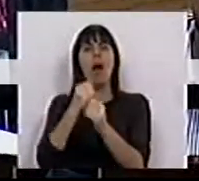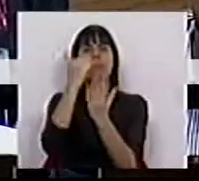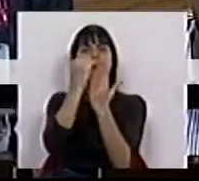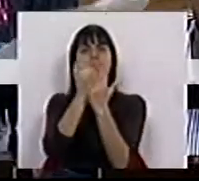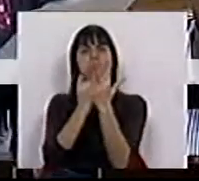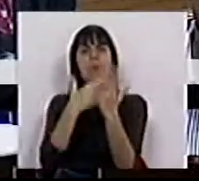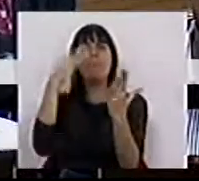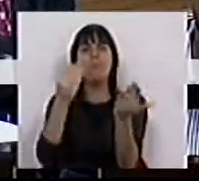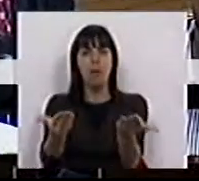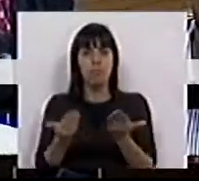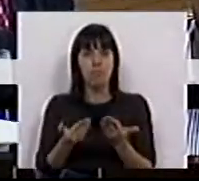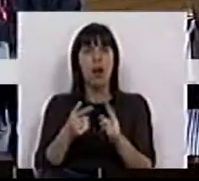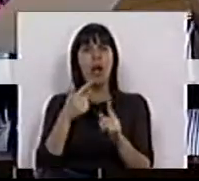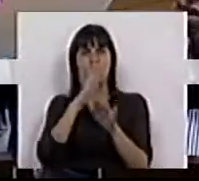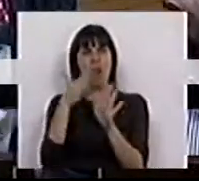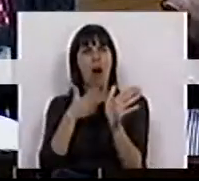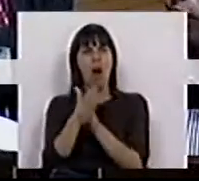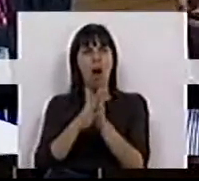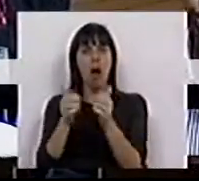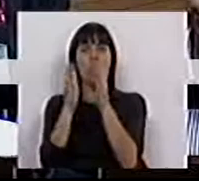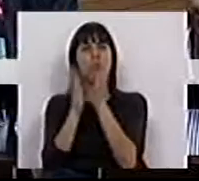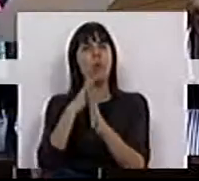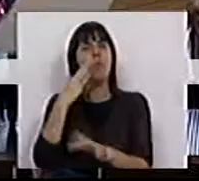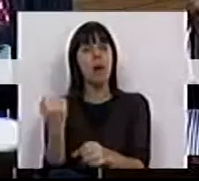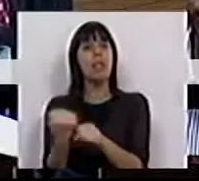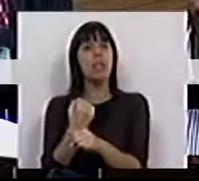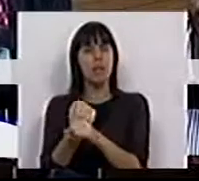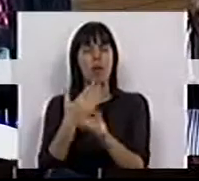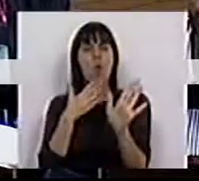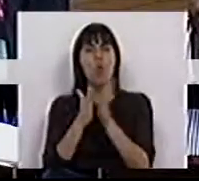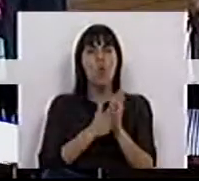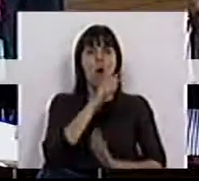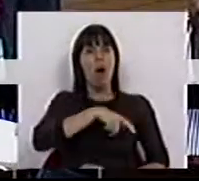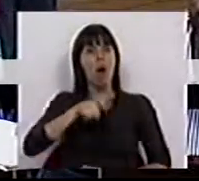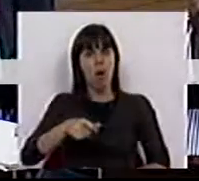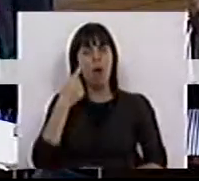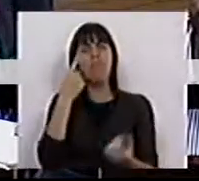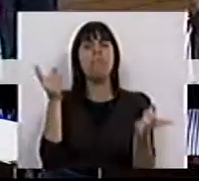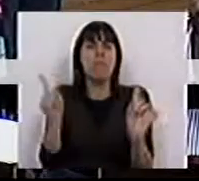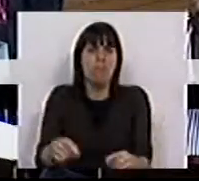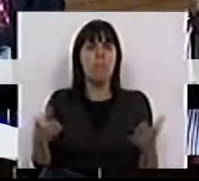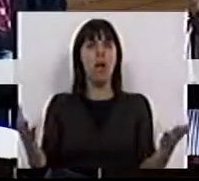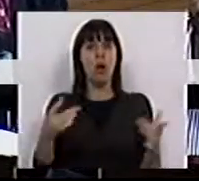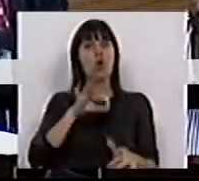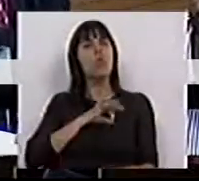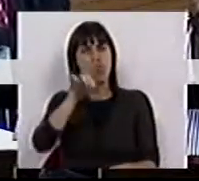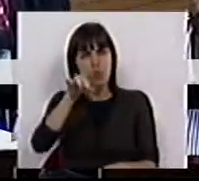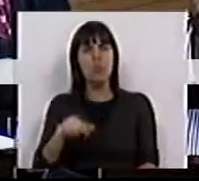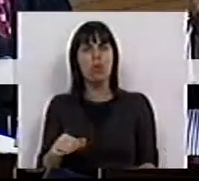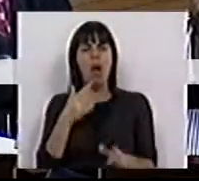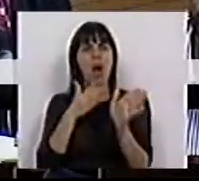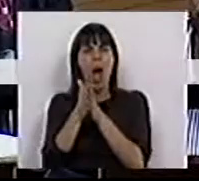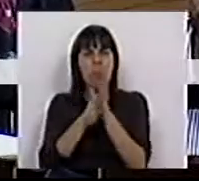trabalhadores que são explorados em todos os serviços, são utilizados e, mais uma vez, os senhores